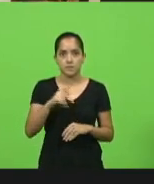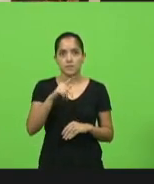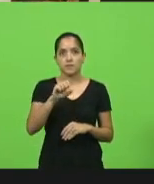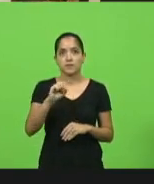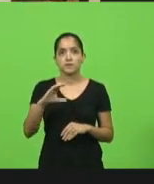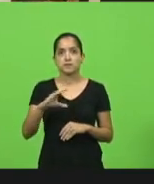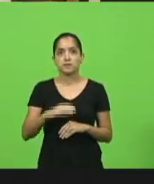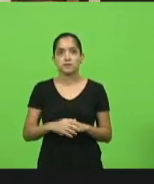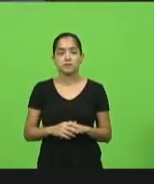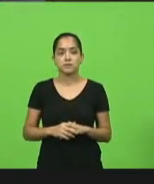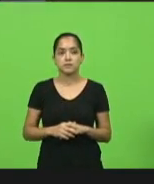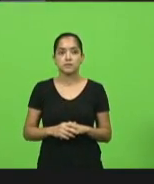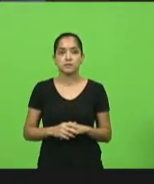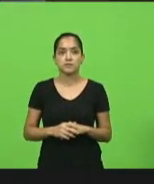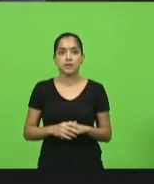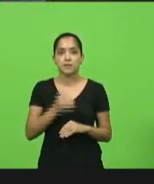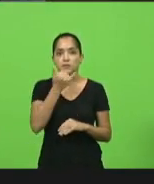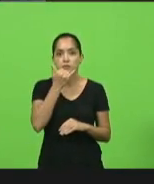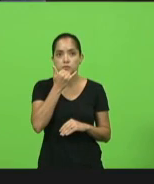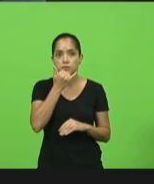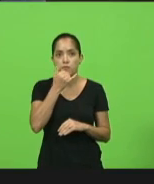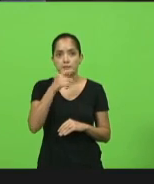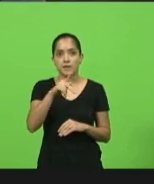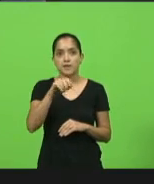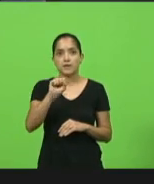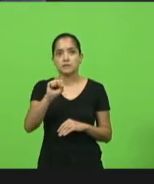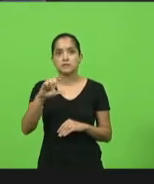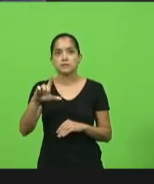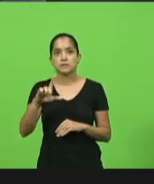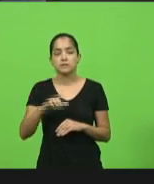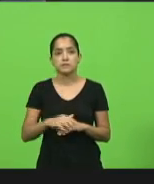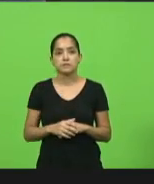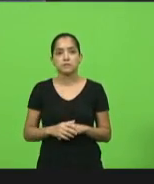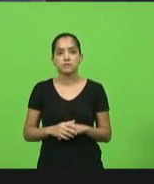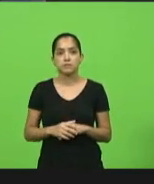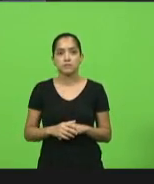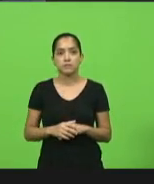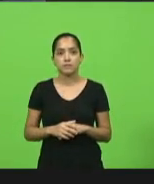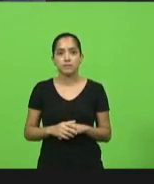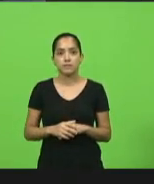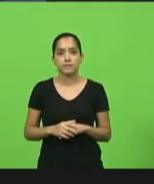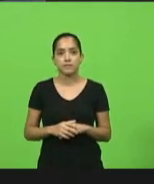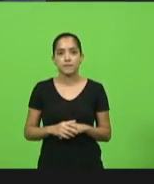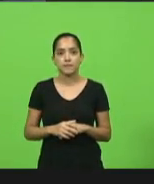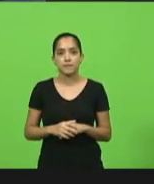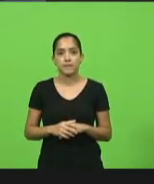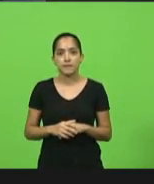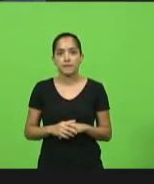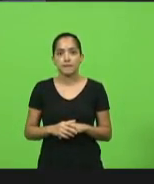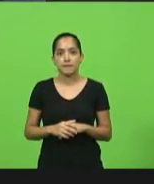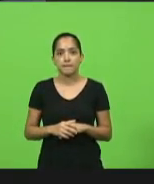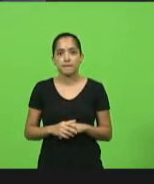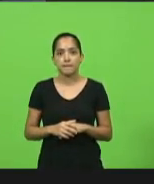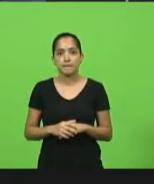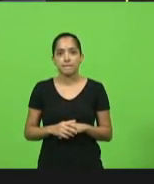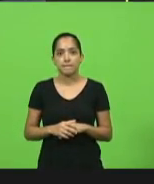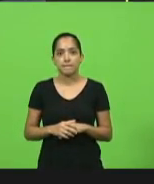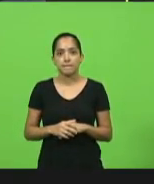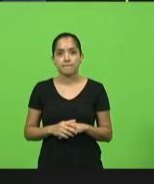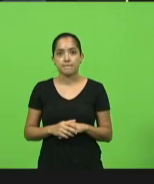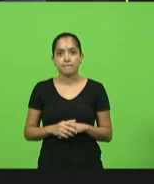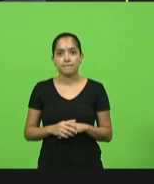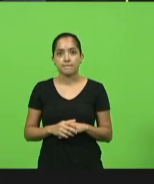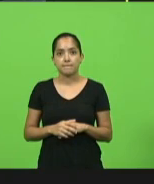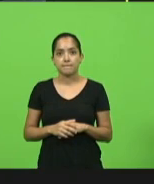PSD. Desculpa, deputado. PSL, PL, por 15 minutos. Por gentileza, deputado. Deputado